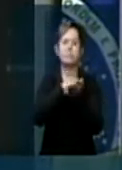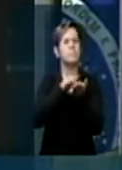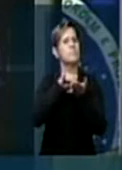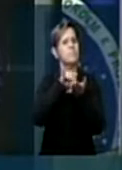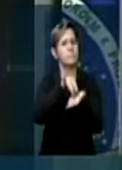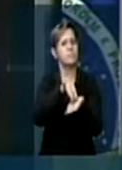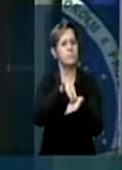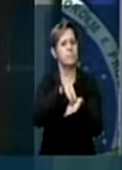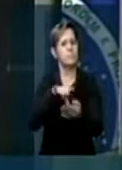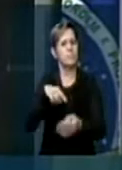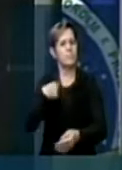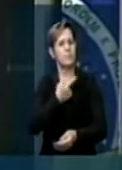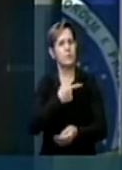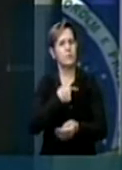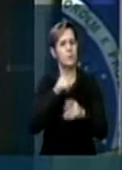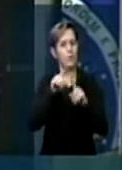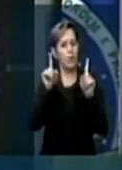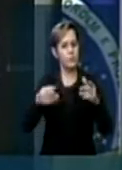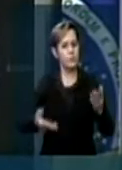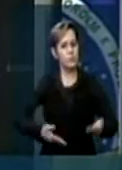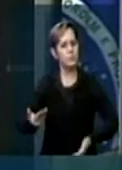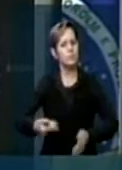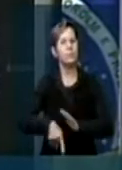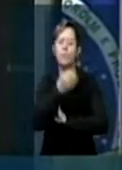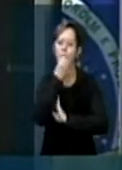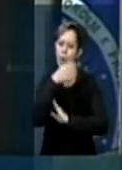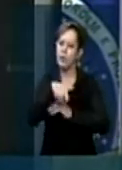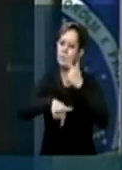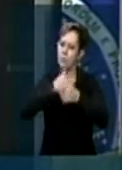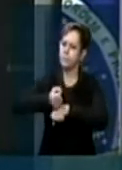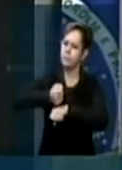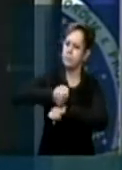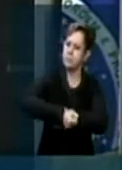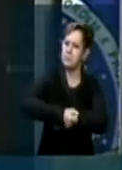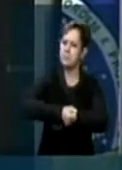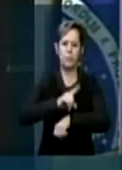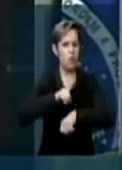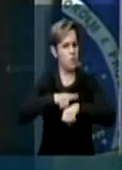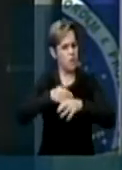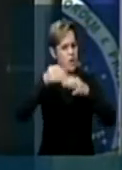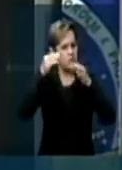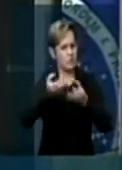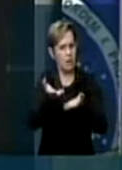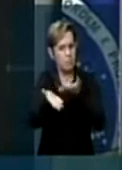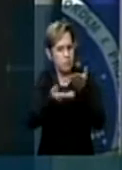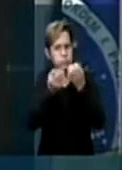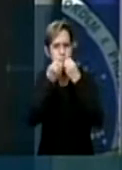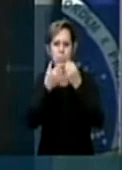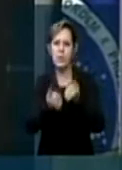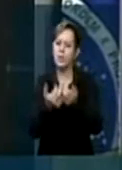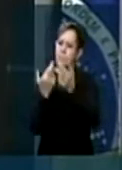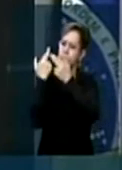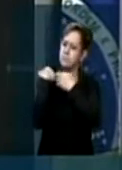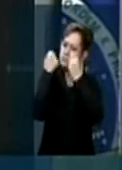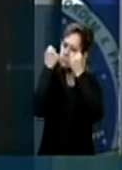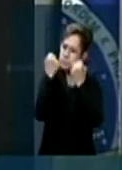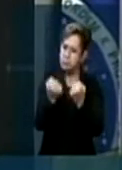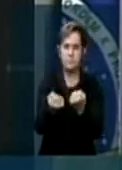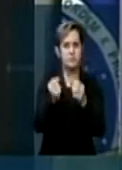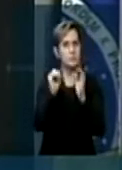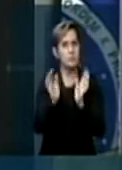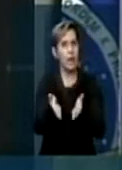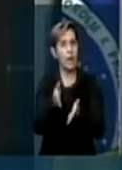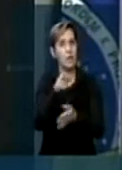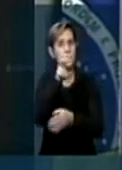Nossos funcionários são zelosos, trabalhadores, cumprem com os seus deveres e há cinco